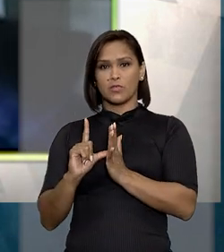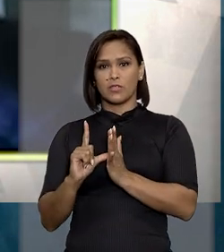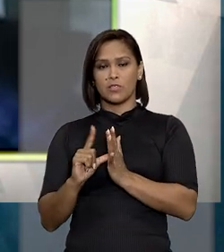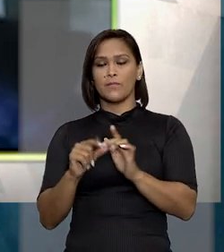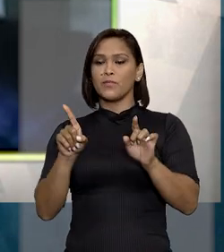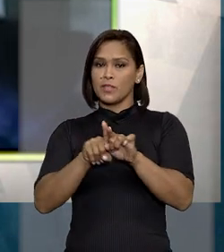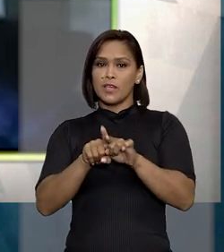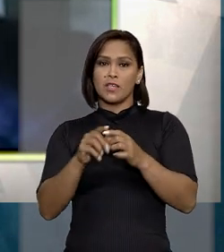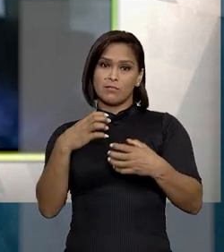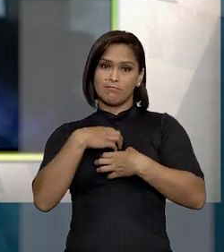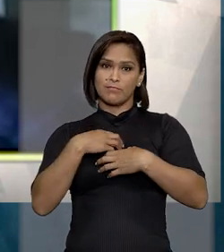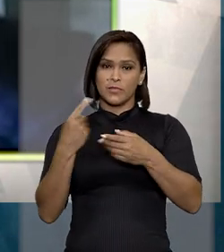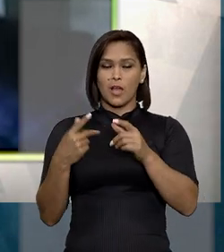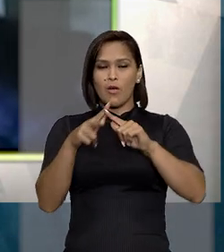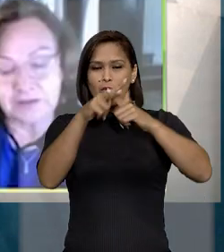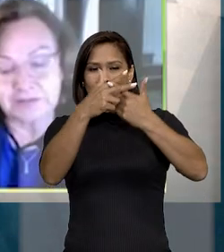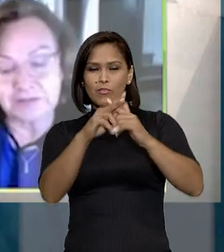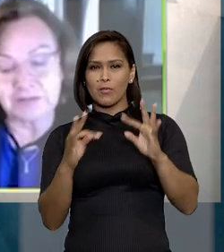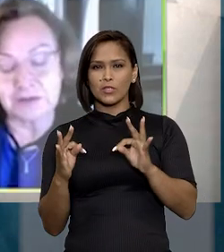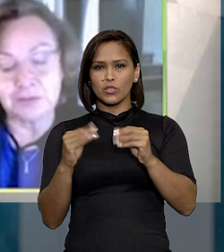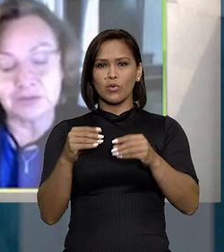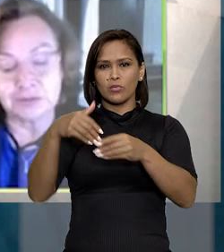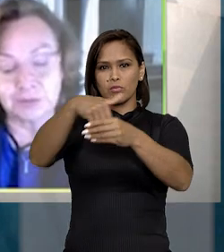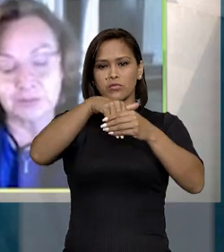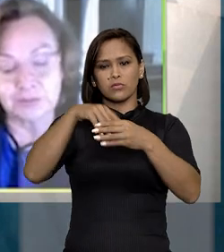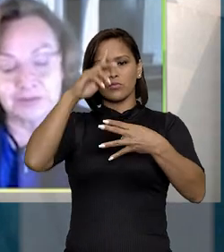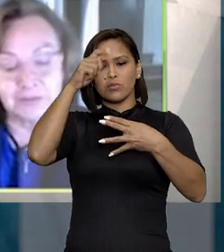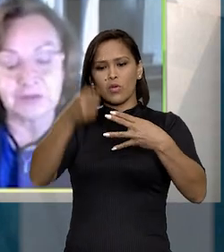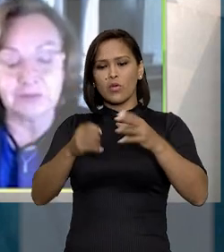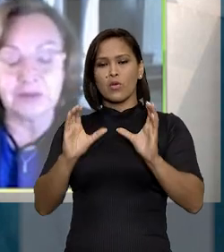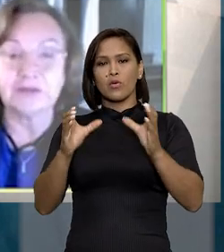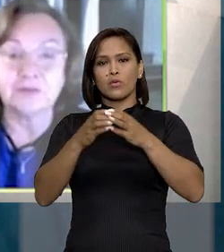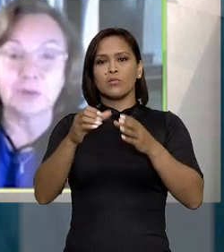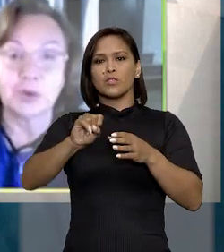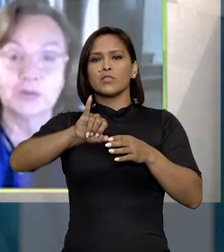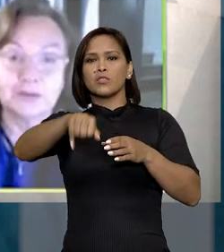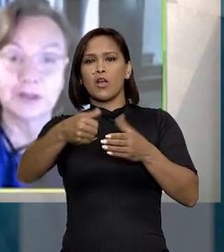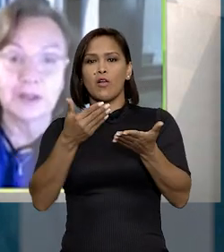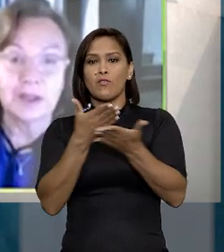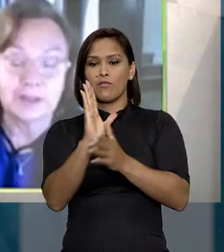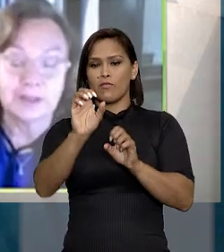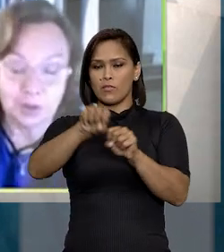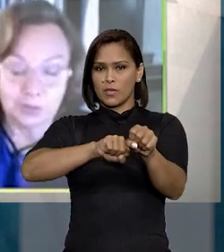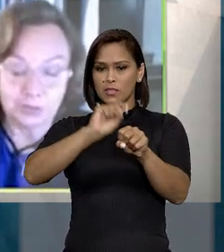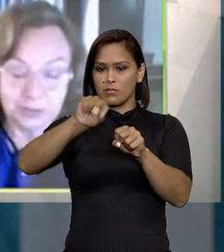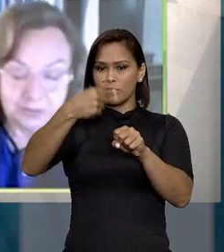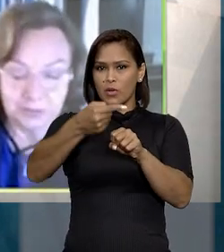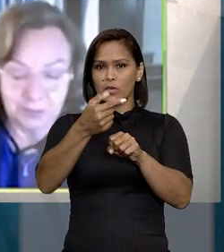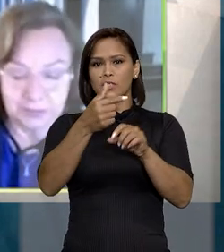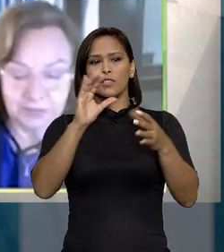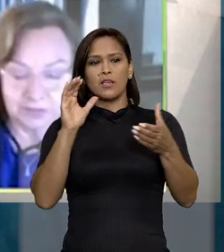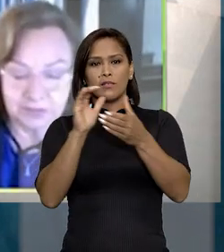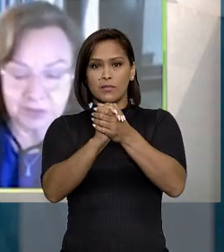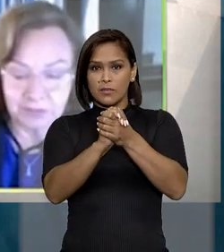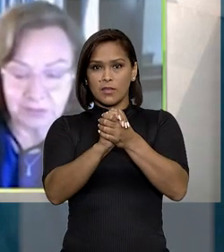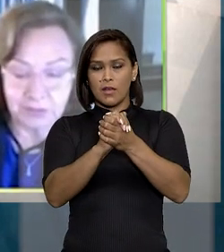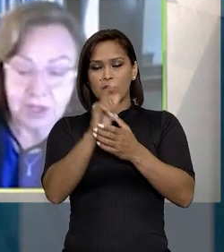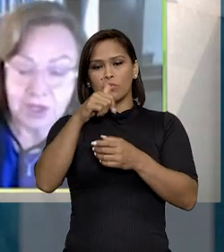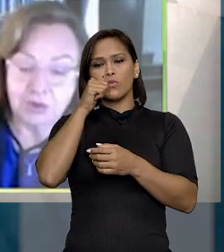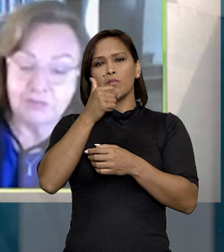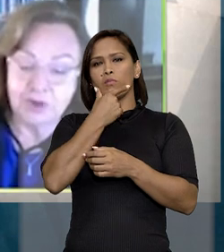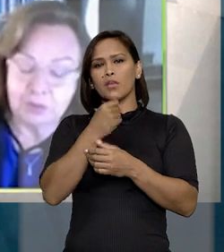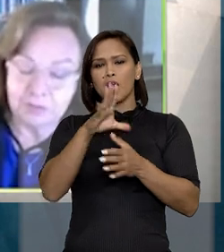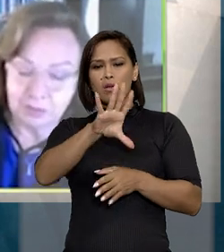retroativa. Dessa forma, ao reformar o acórdão do TJ, o colegiado entendeu que a formalização posterior da União